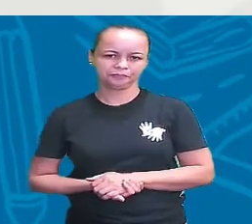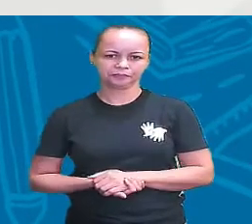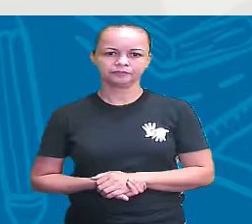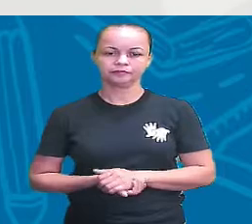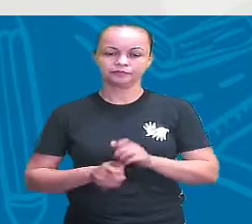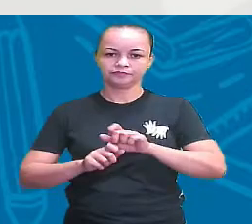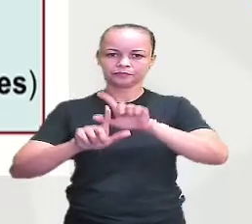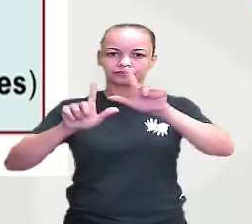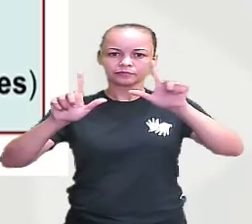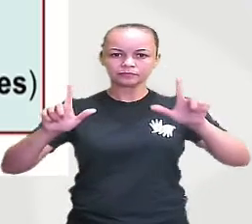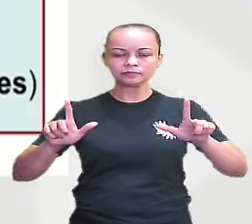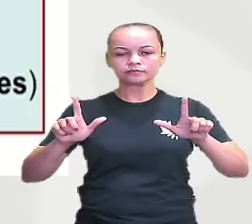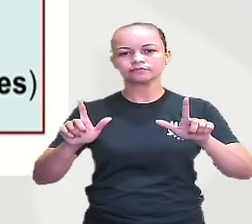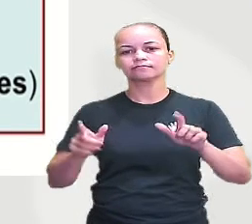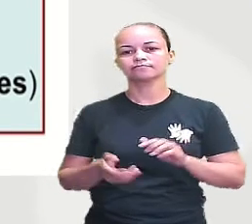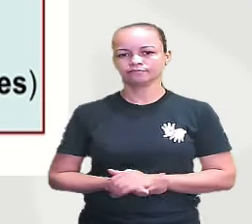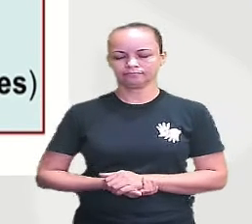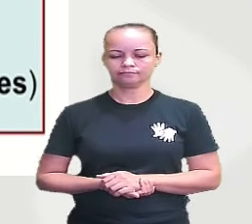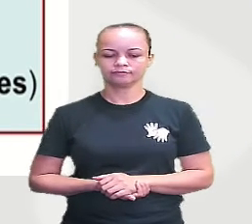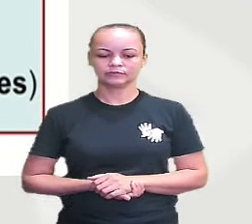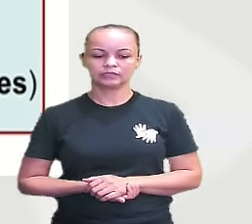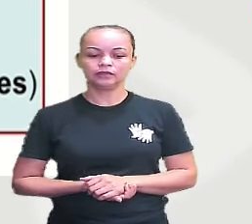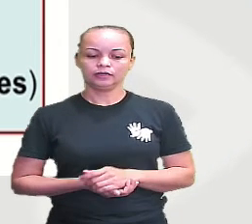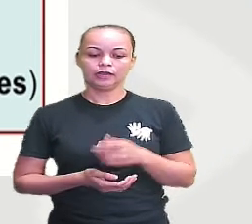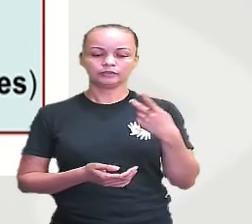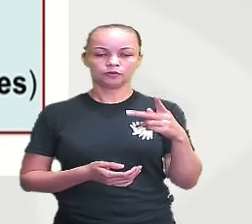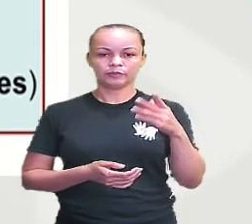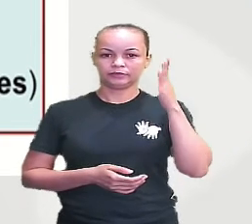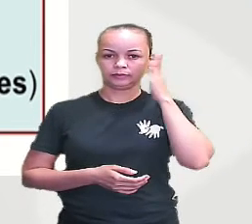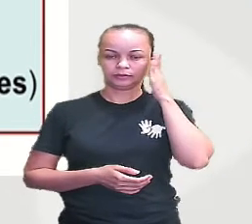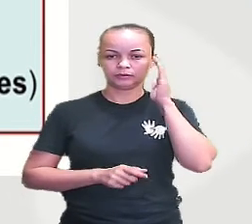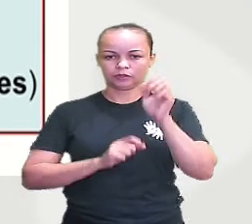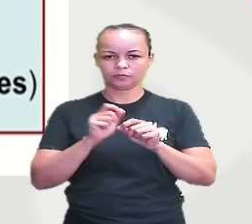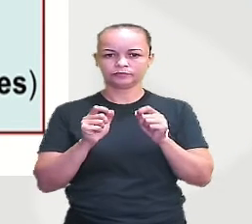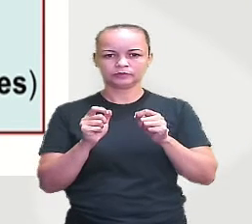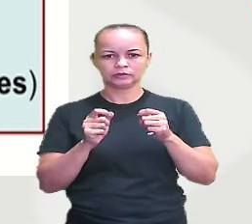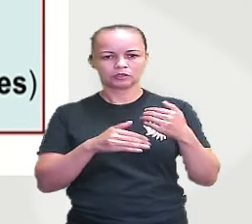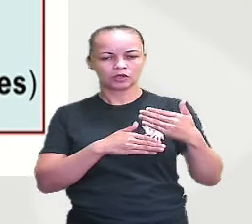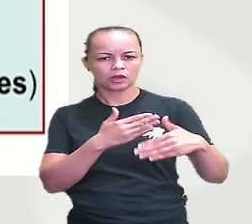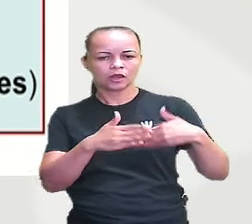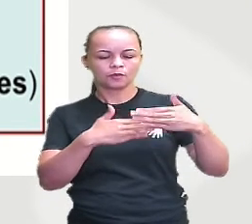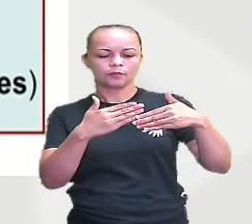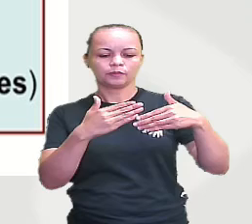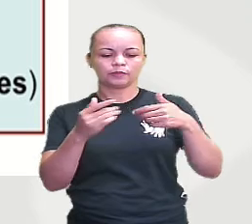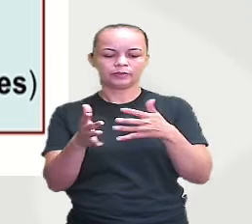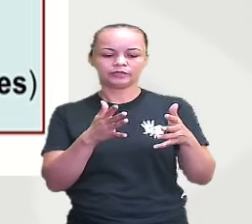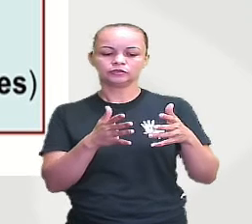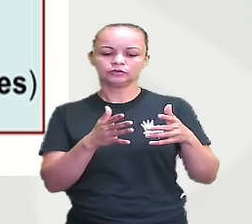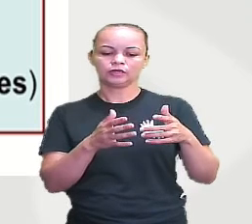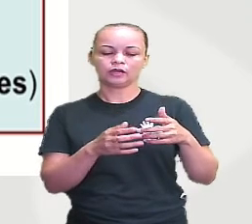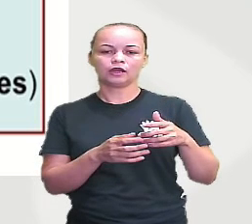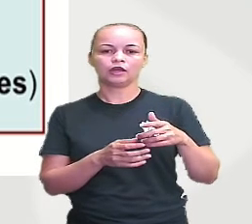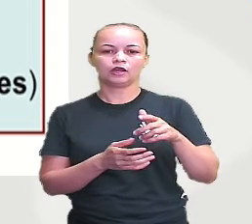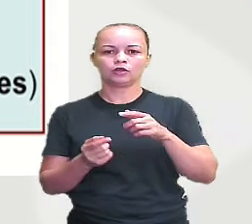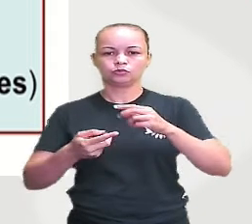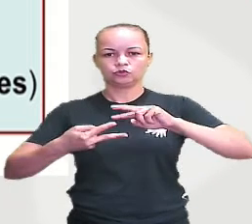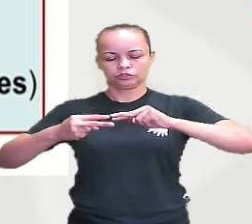com relação à reprodução sexual, da gente entender isso aqui, promove o aumento da variabilidade genética.